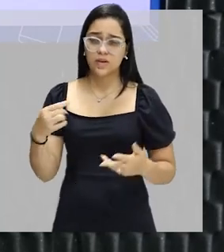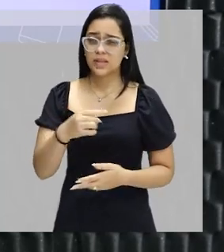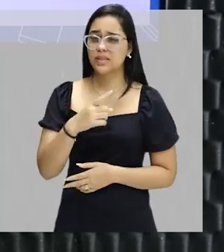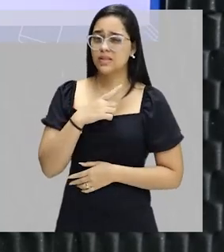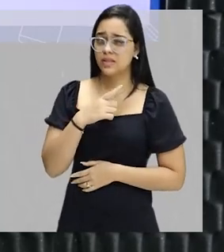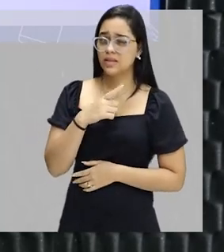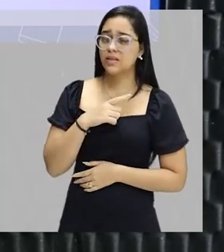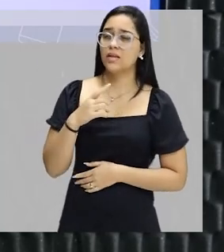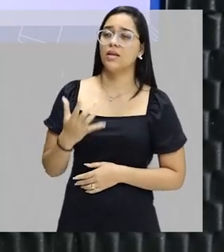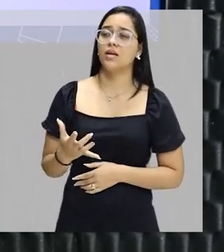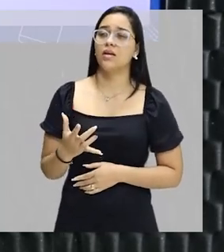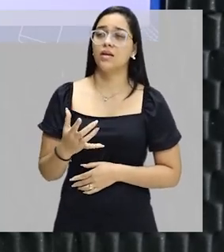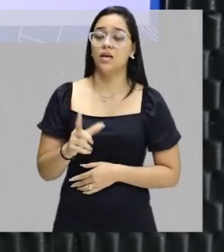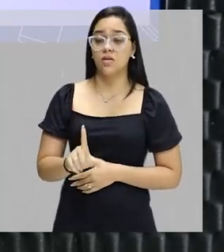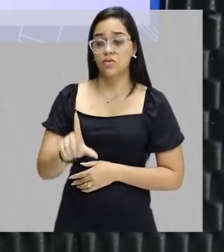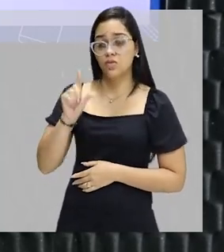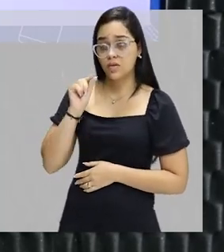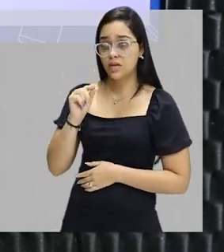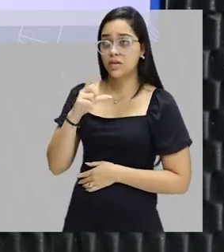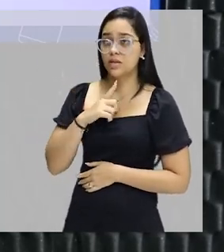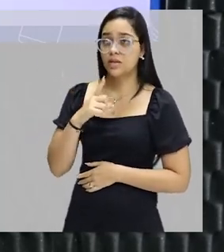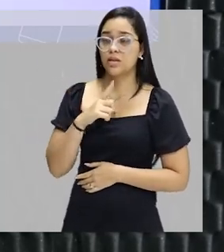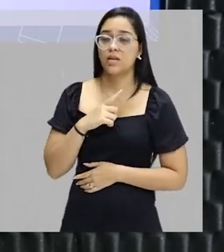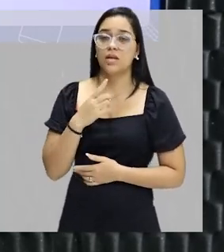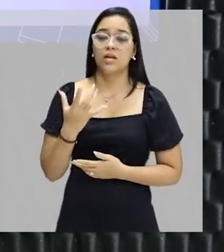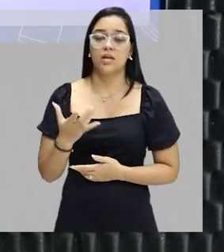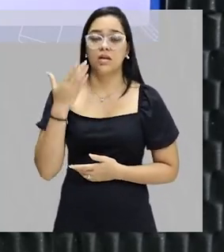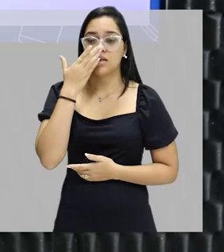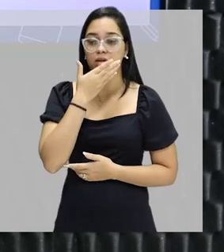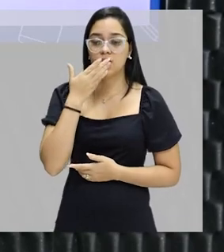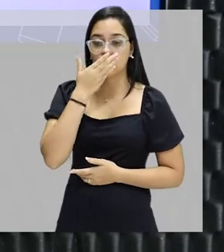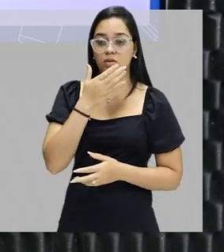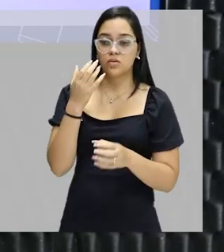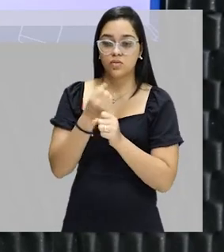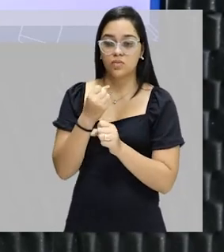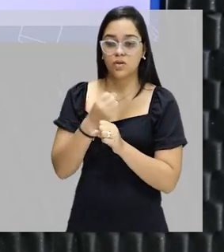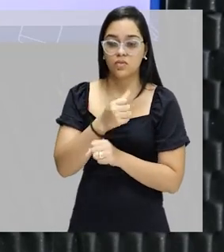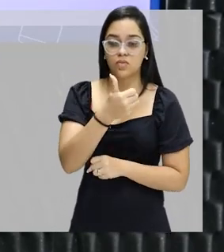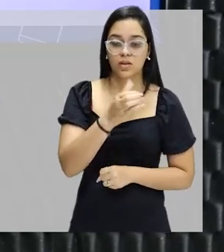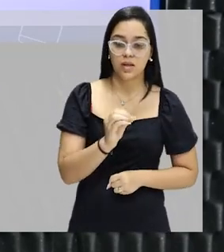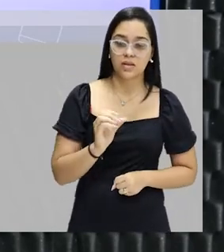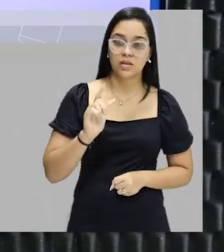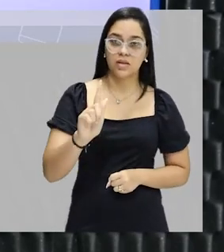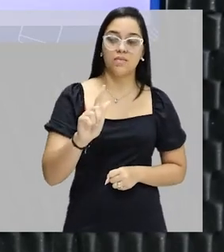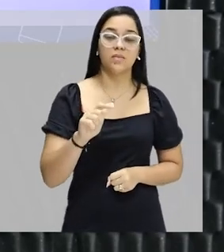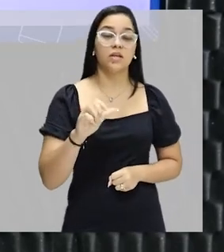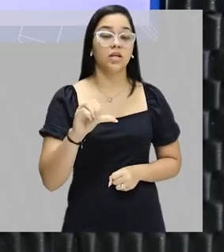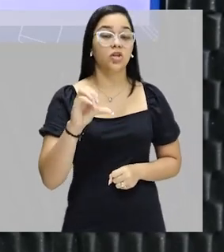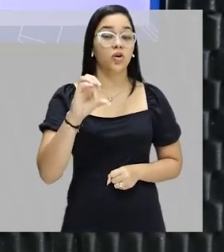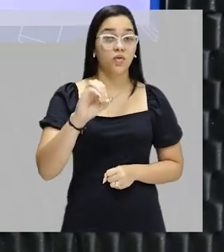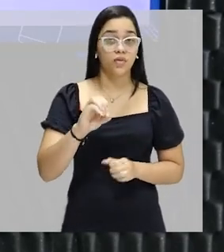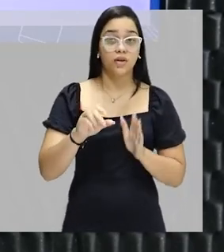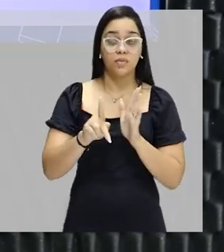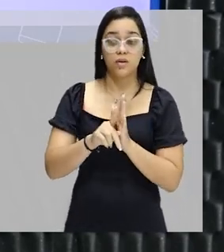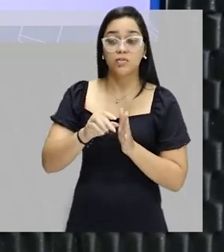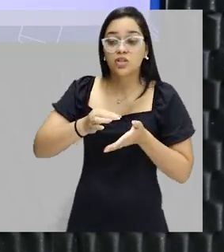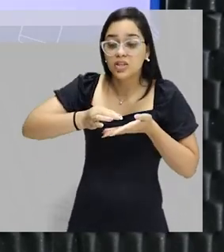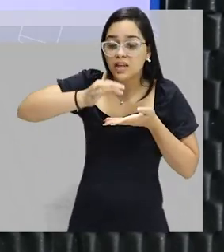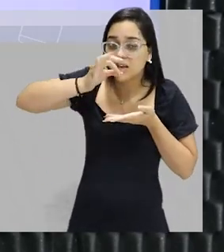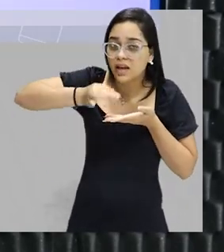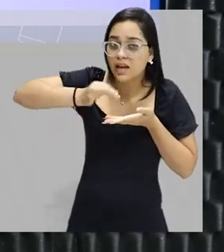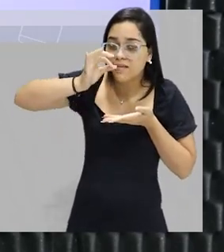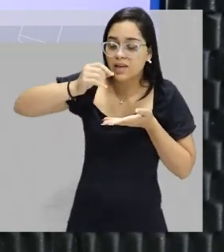solução, duas colheres de chá de açúcar, somando 10 gramas em 90 gramas de café,